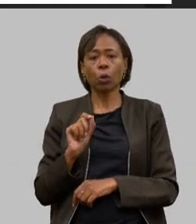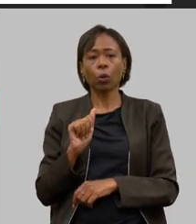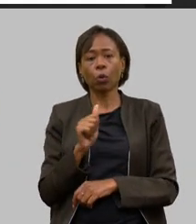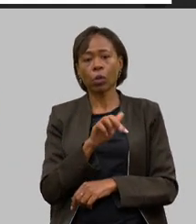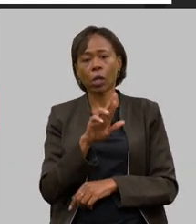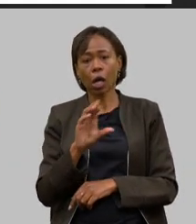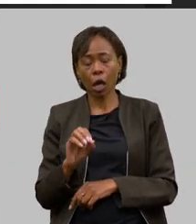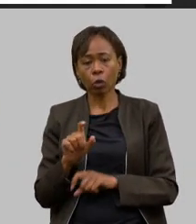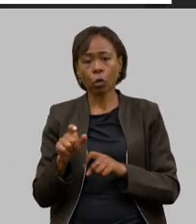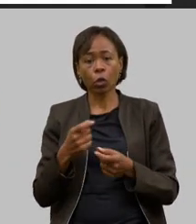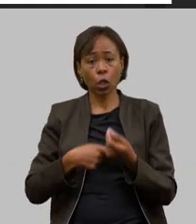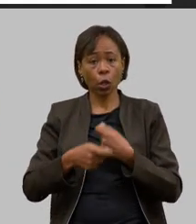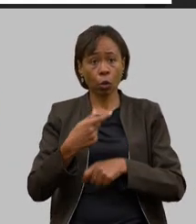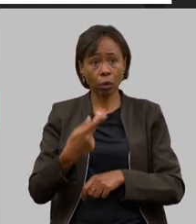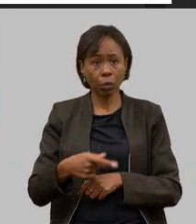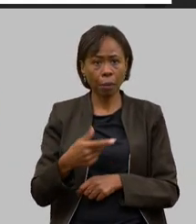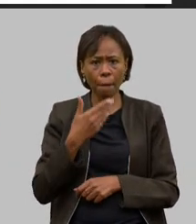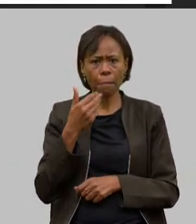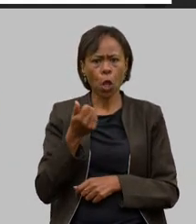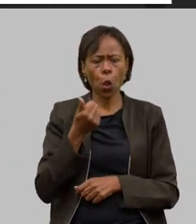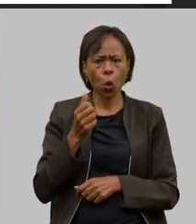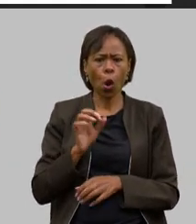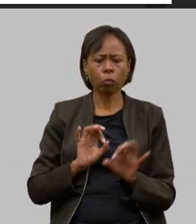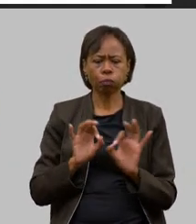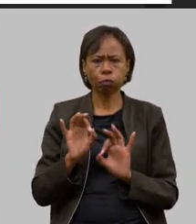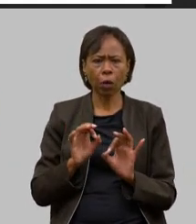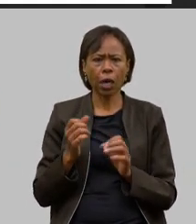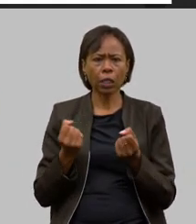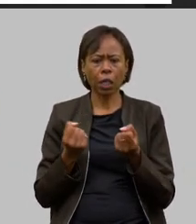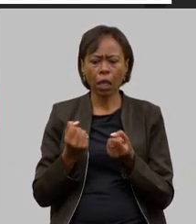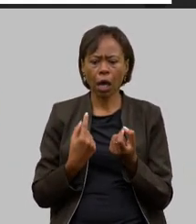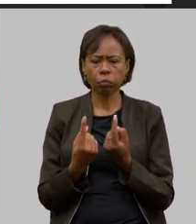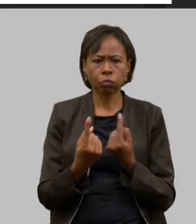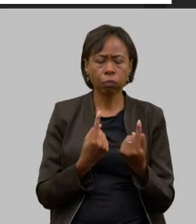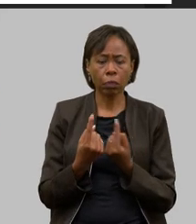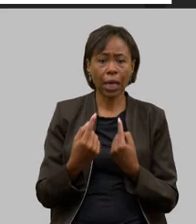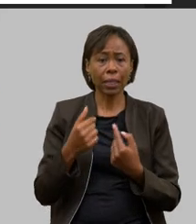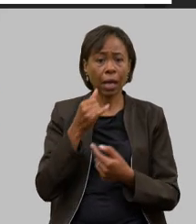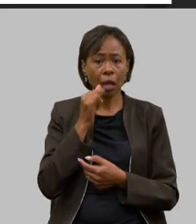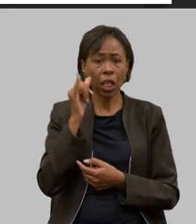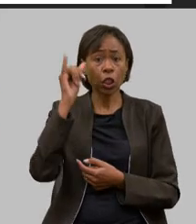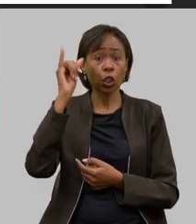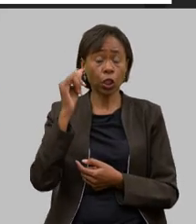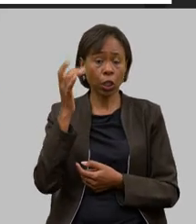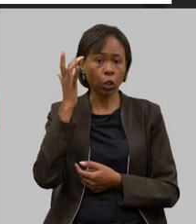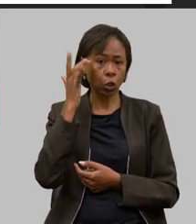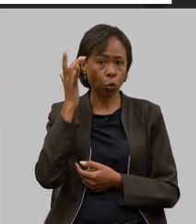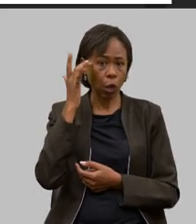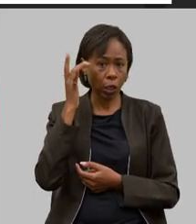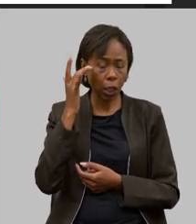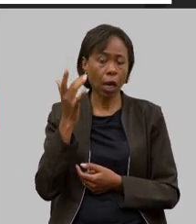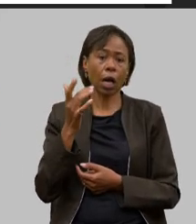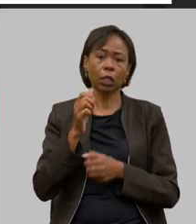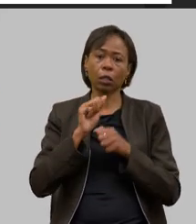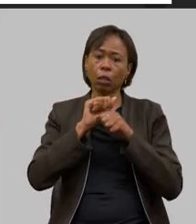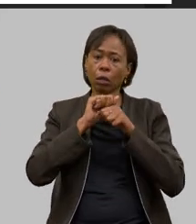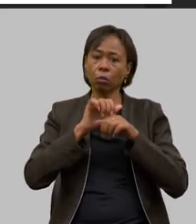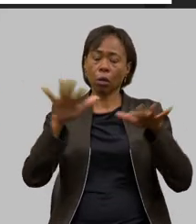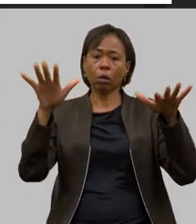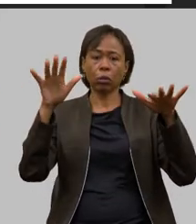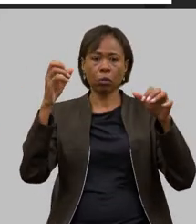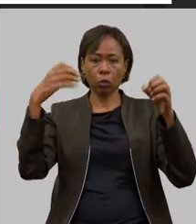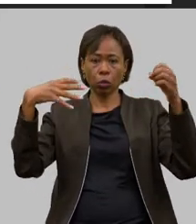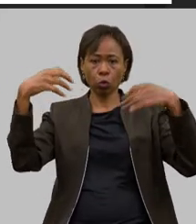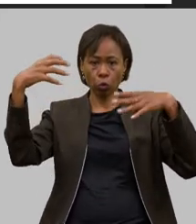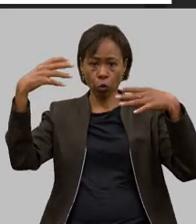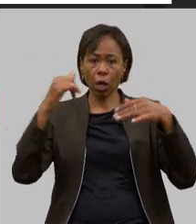viária estadual apoio a melhoria das estradas vicinais e energia de qualidade e geração distribuída aqui a gente está